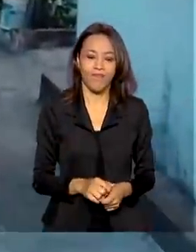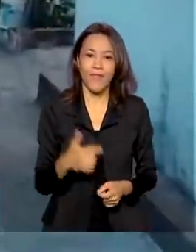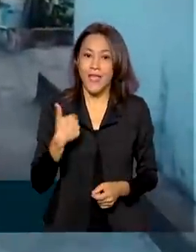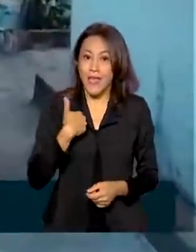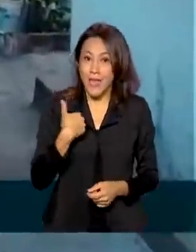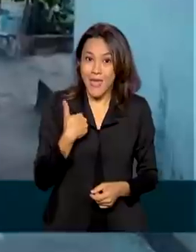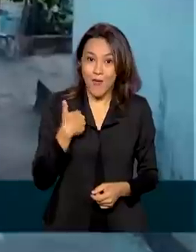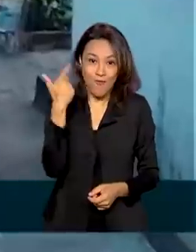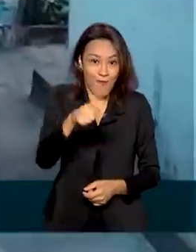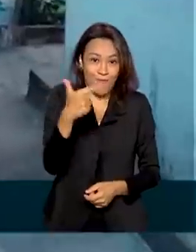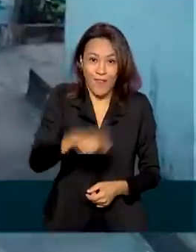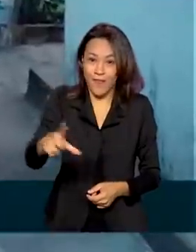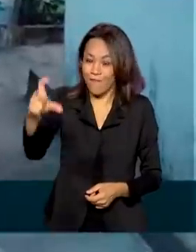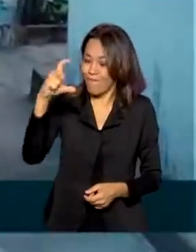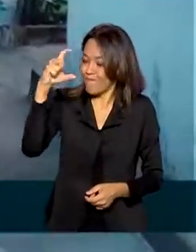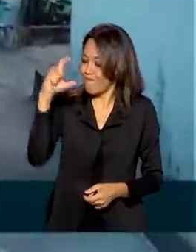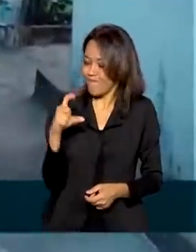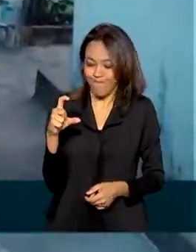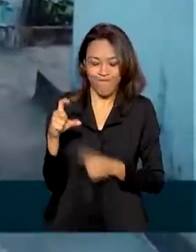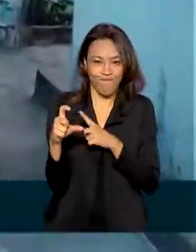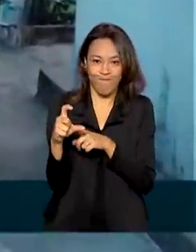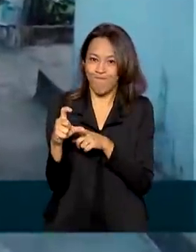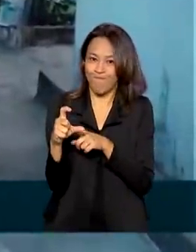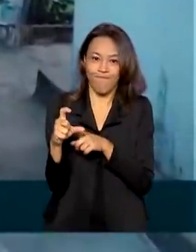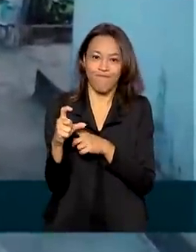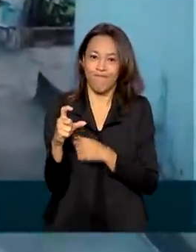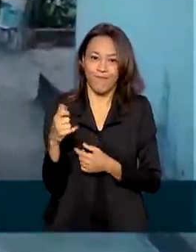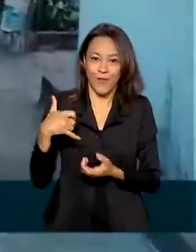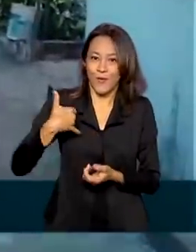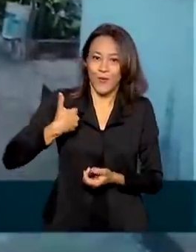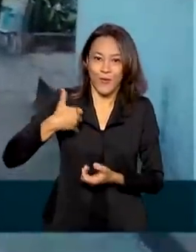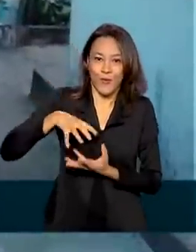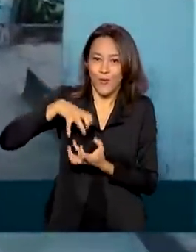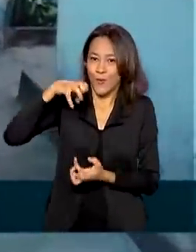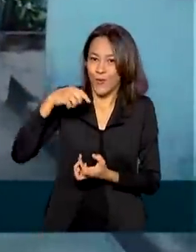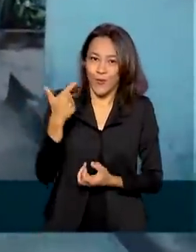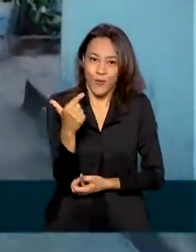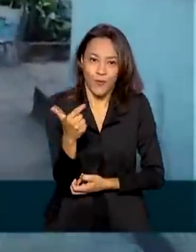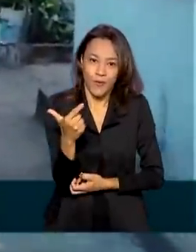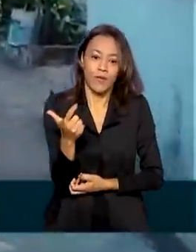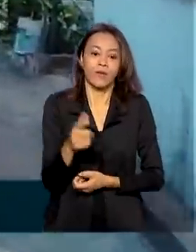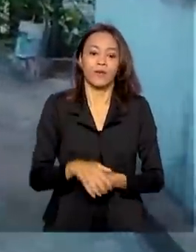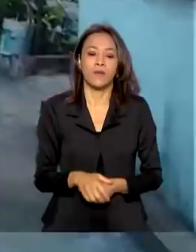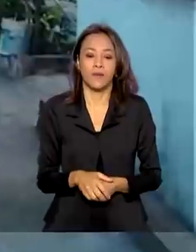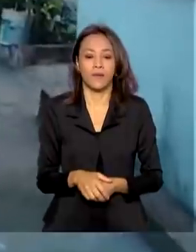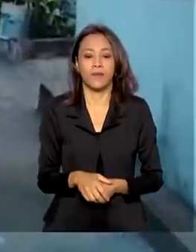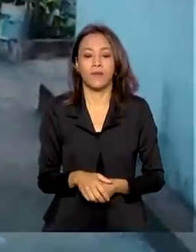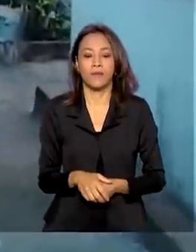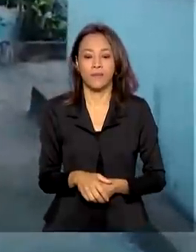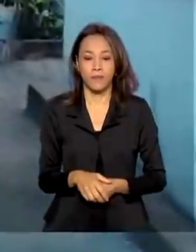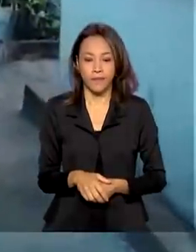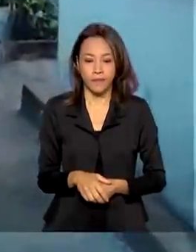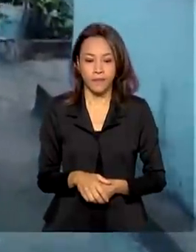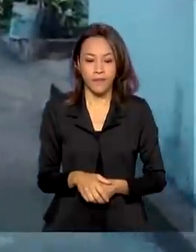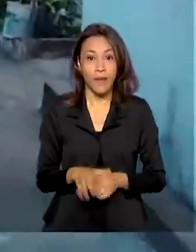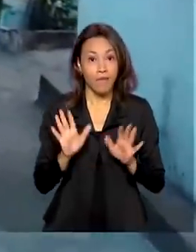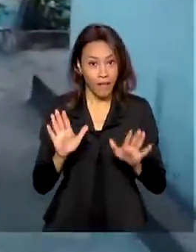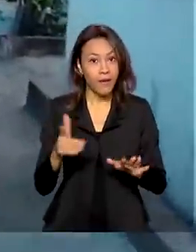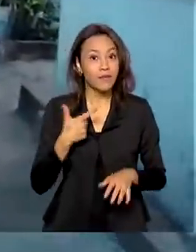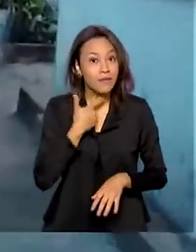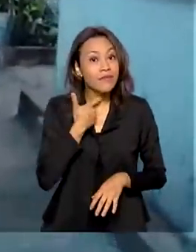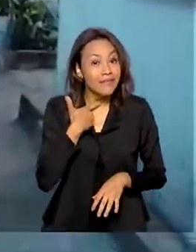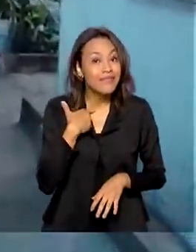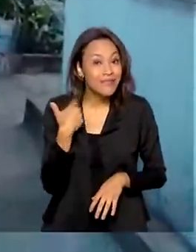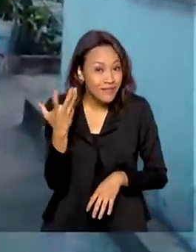essa carteira do Ministério da Cidadania, Cidadania de Doce, mas pretendo